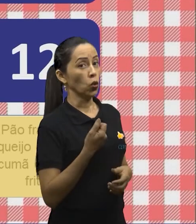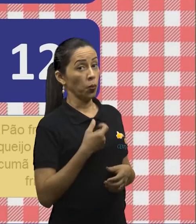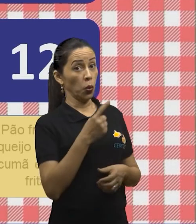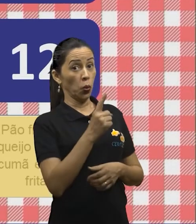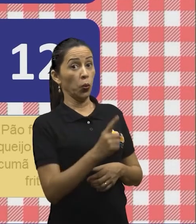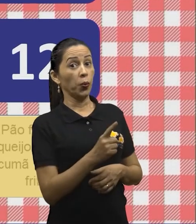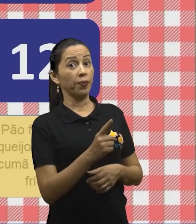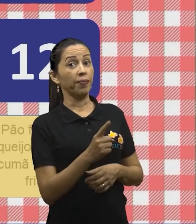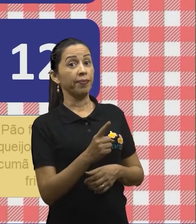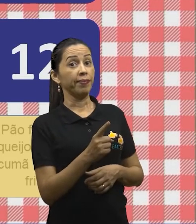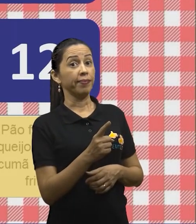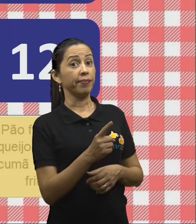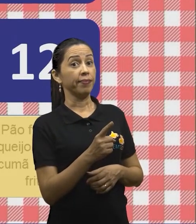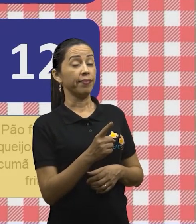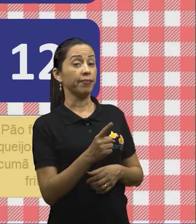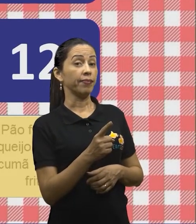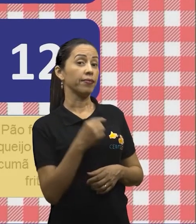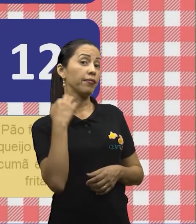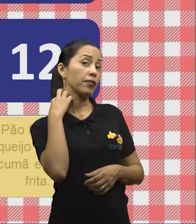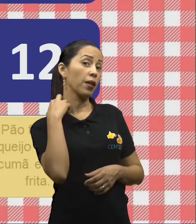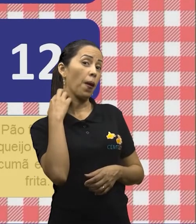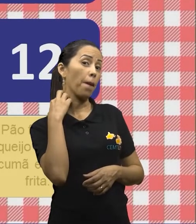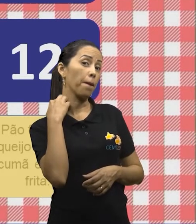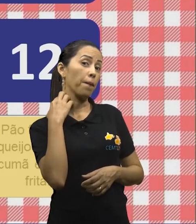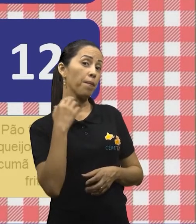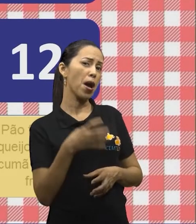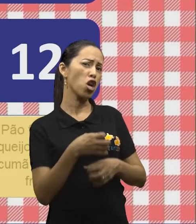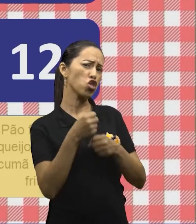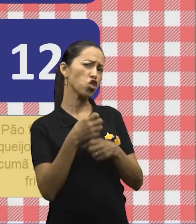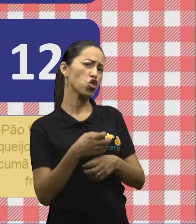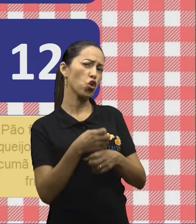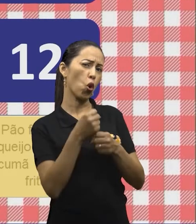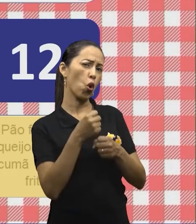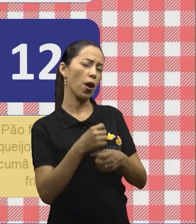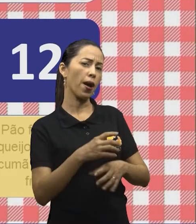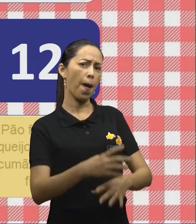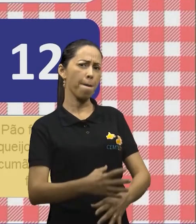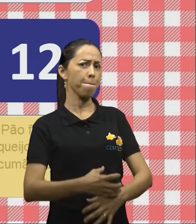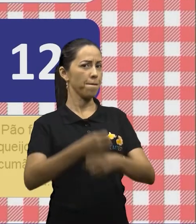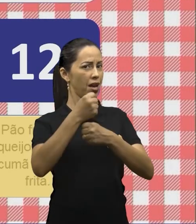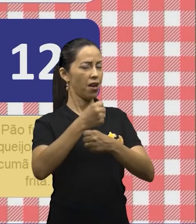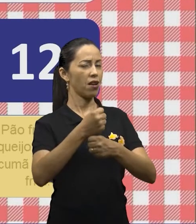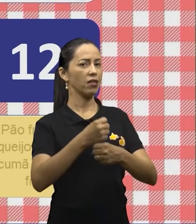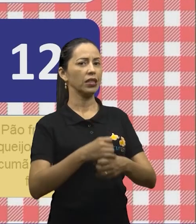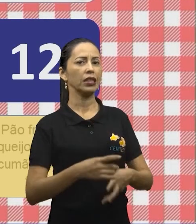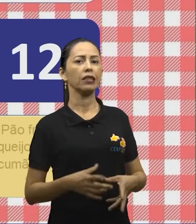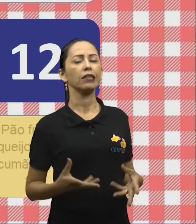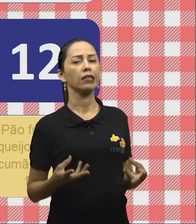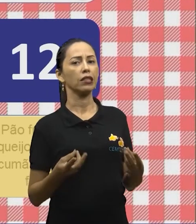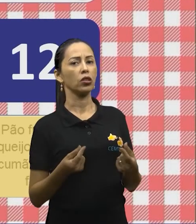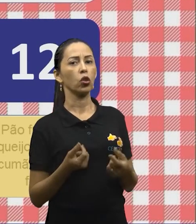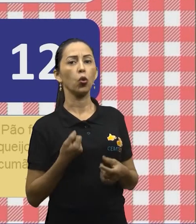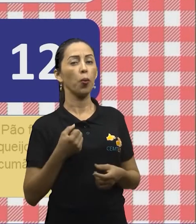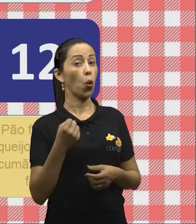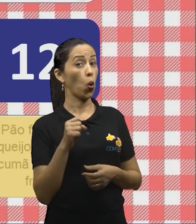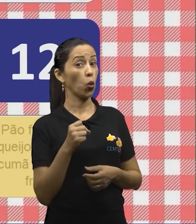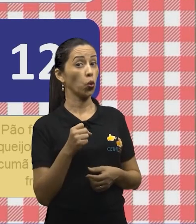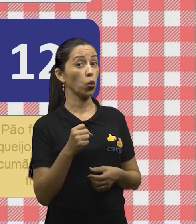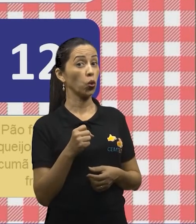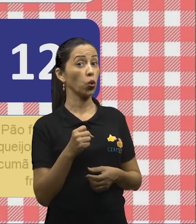Mandioca, macaxeira. Não saiu ainda. 8. Não é uma fruta.